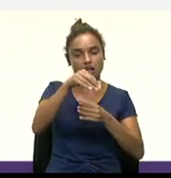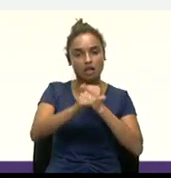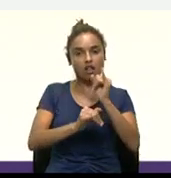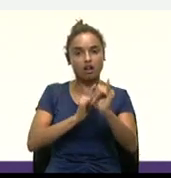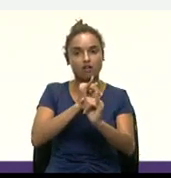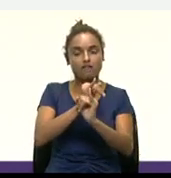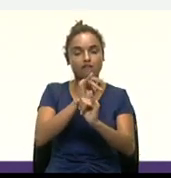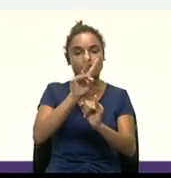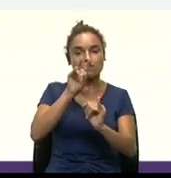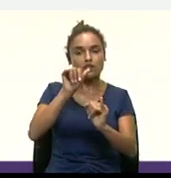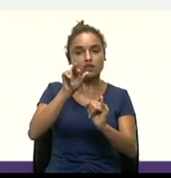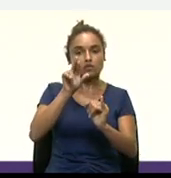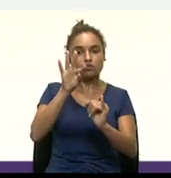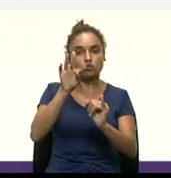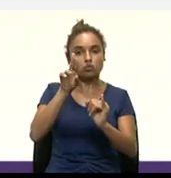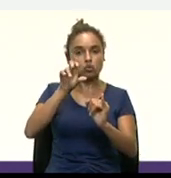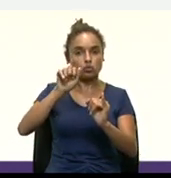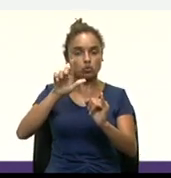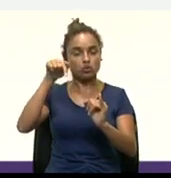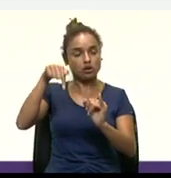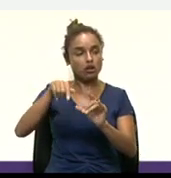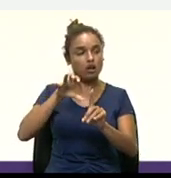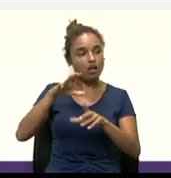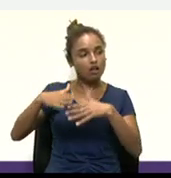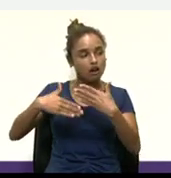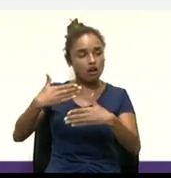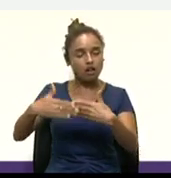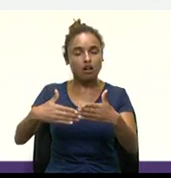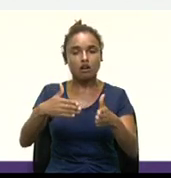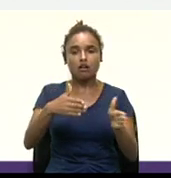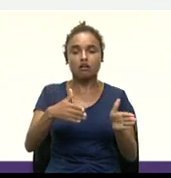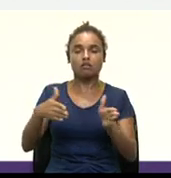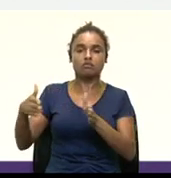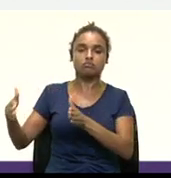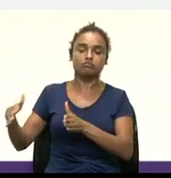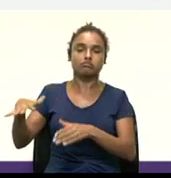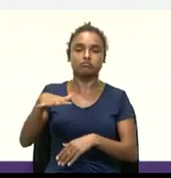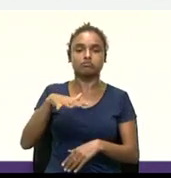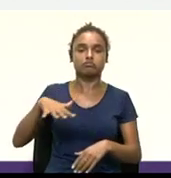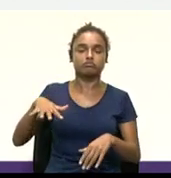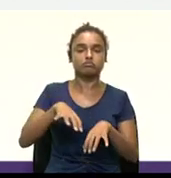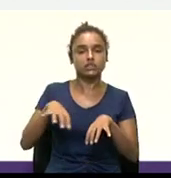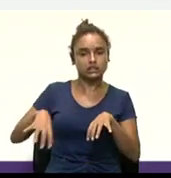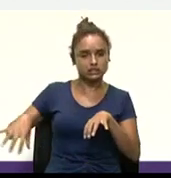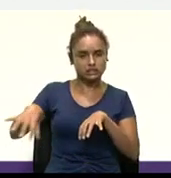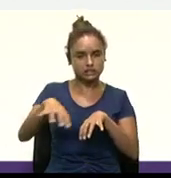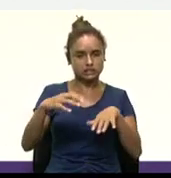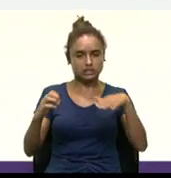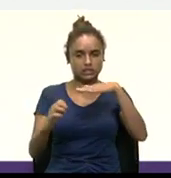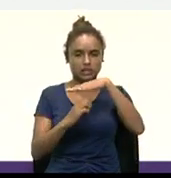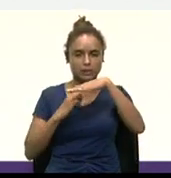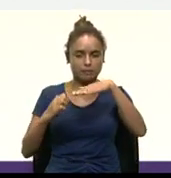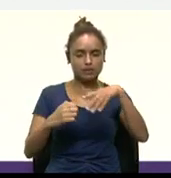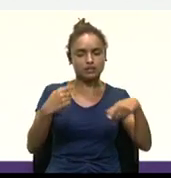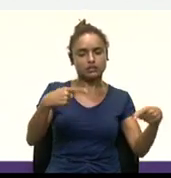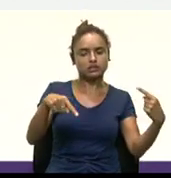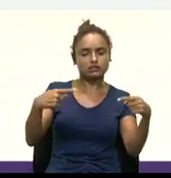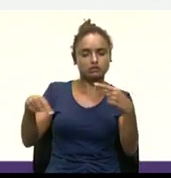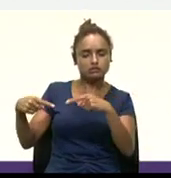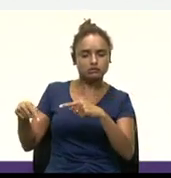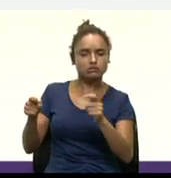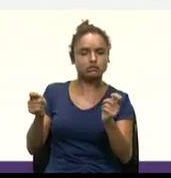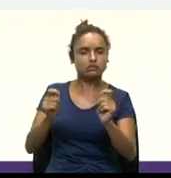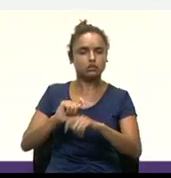possíveis impactos no mundo dos negócios. Será discutir as suas vantagens,